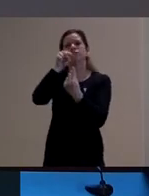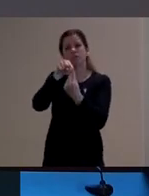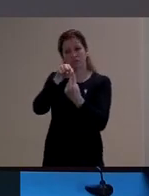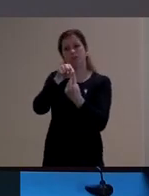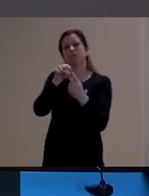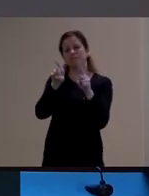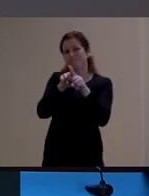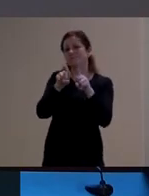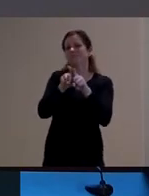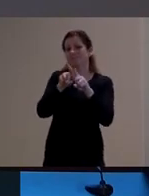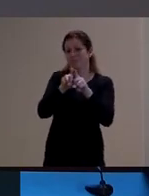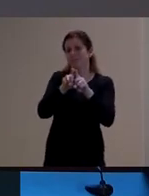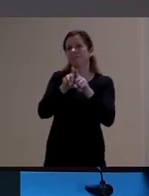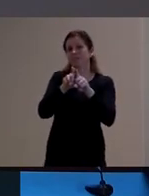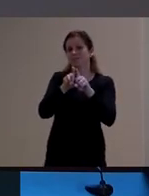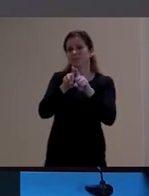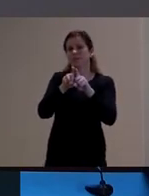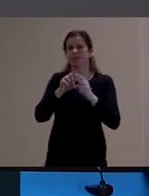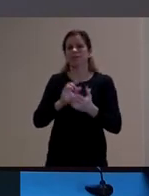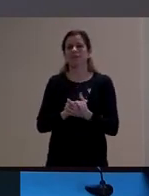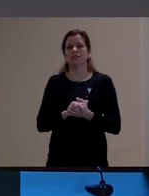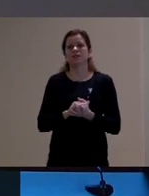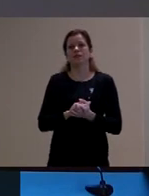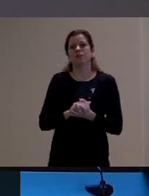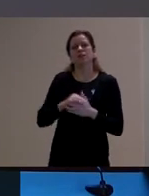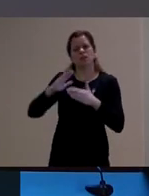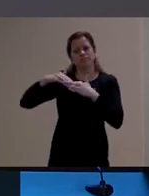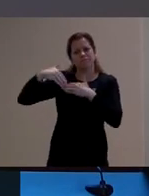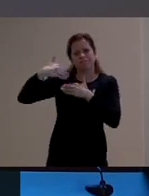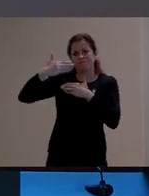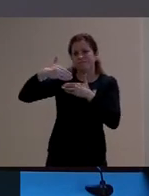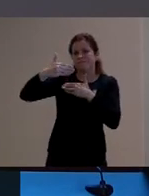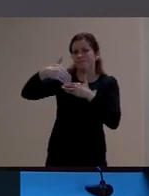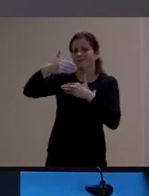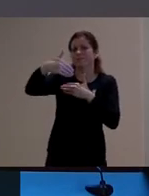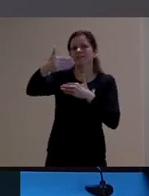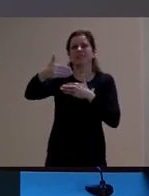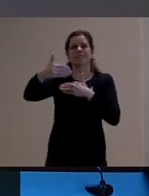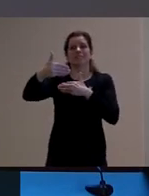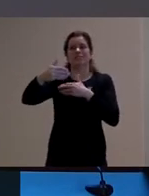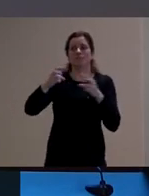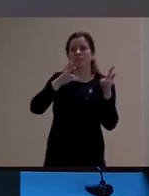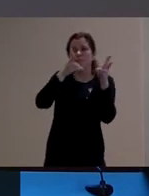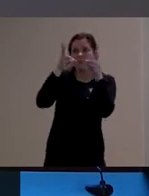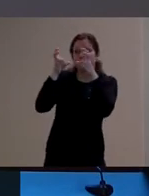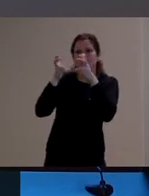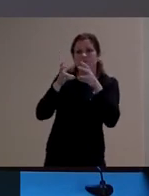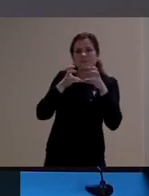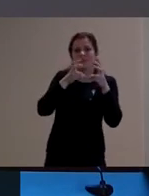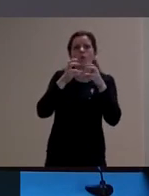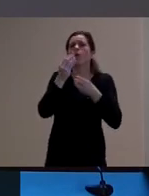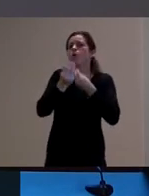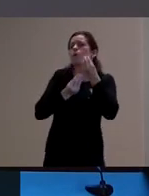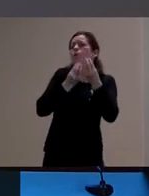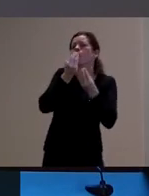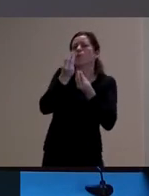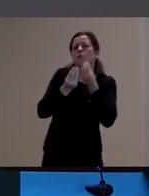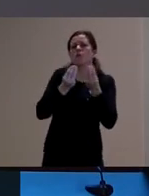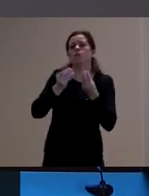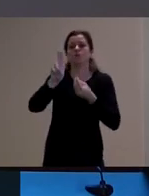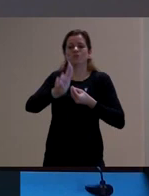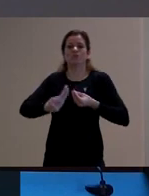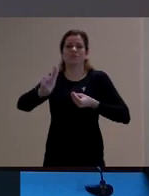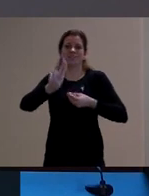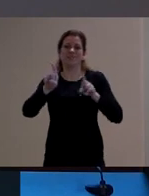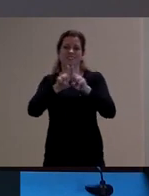mas é muito para além de identificar uma ilustração ou de saber como manusear um livro, essa relação